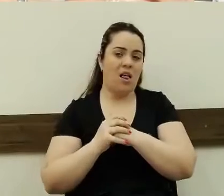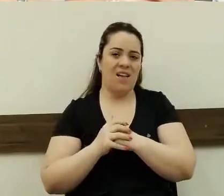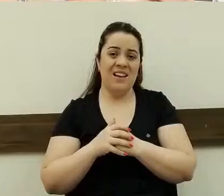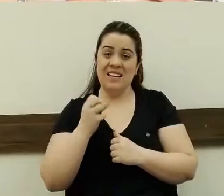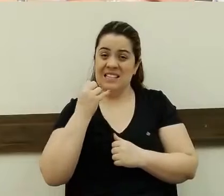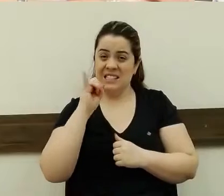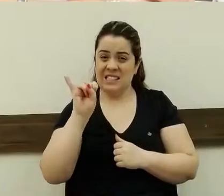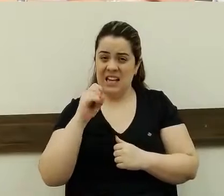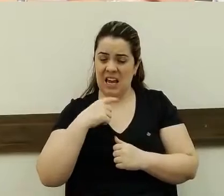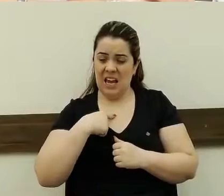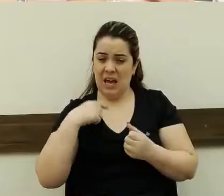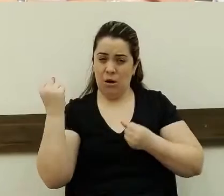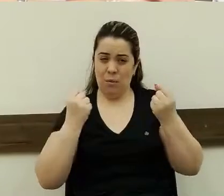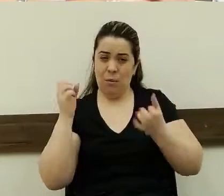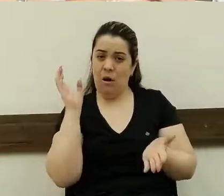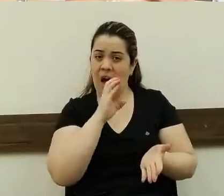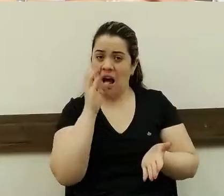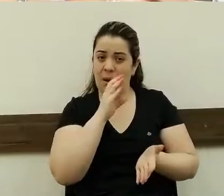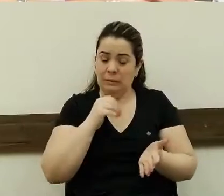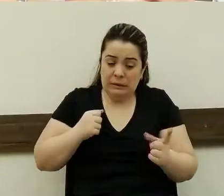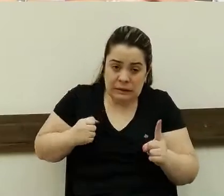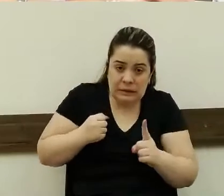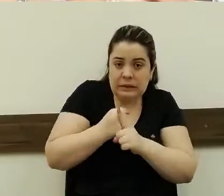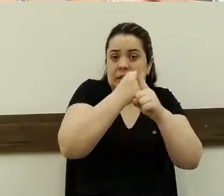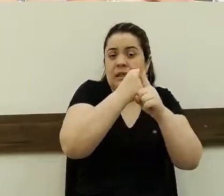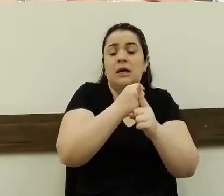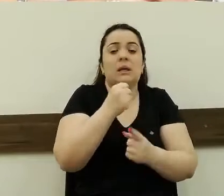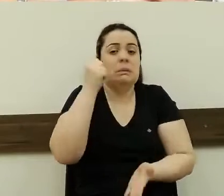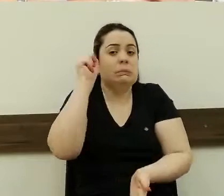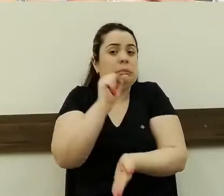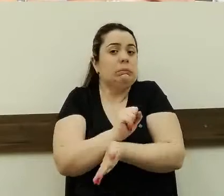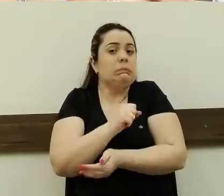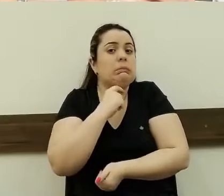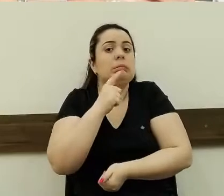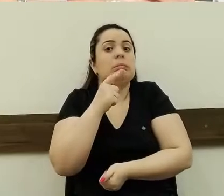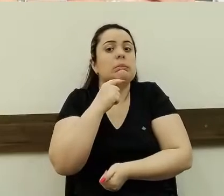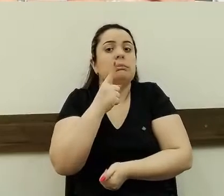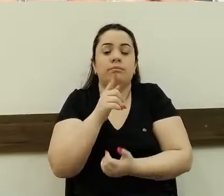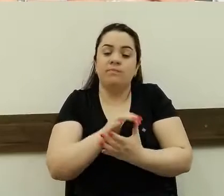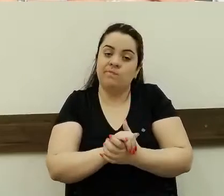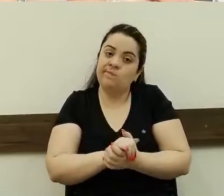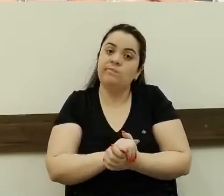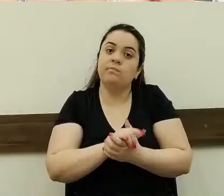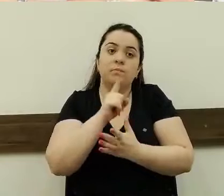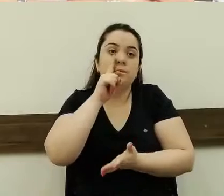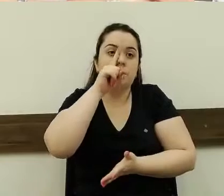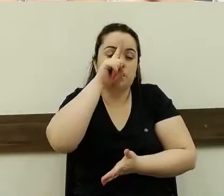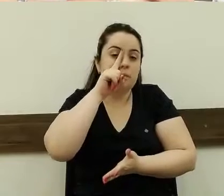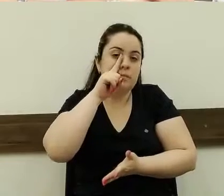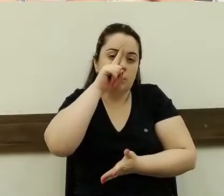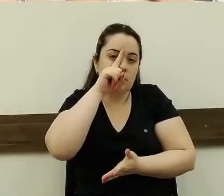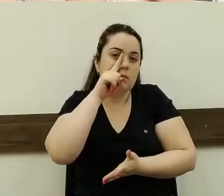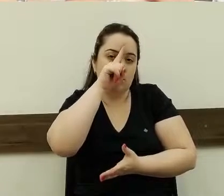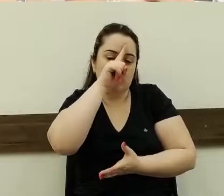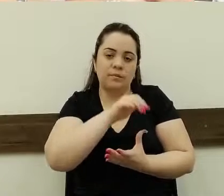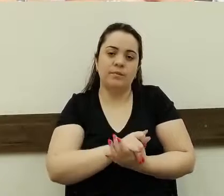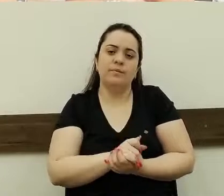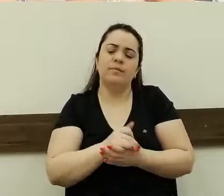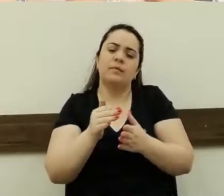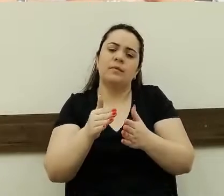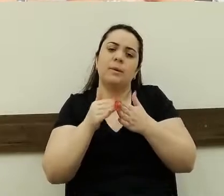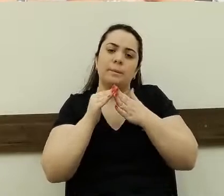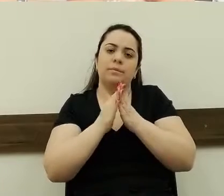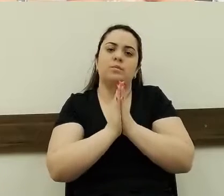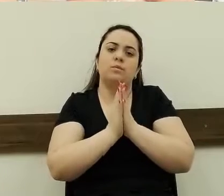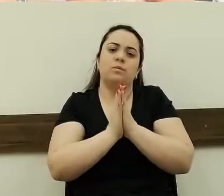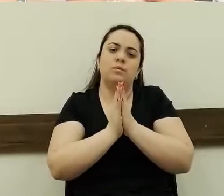velocidade e não dava tempo de ter parado. Então, eu peço aí ao secretário responsável por essa pasta, que atende